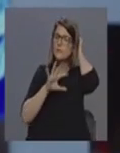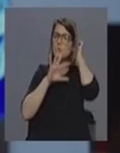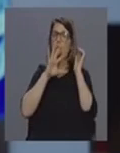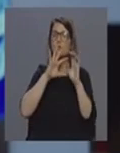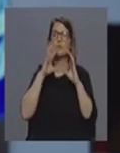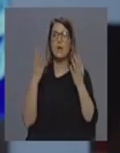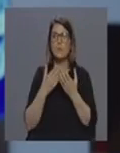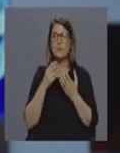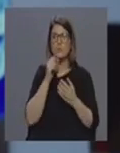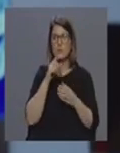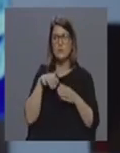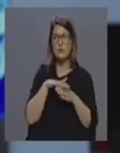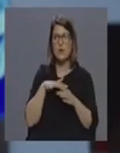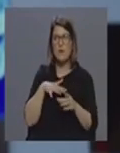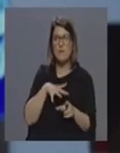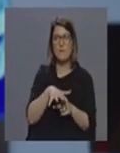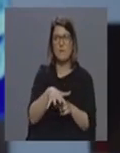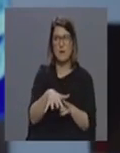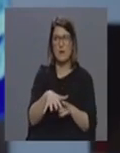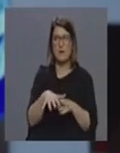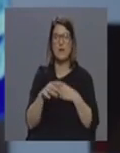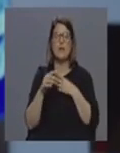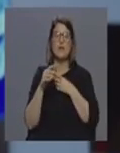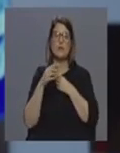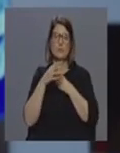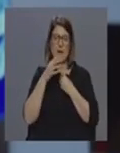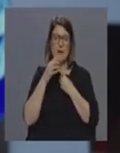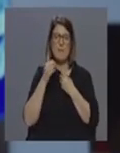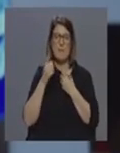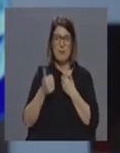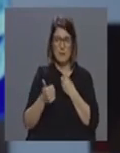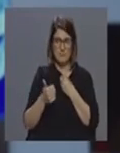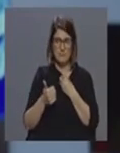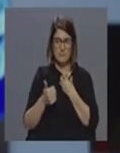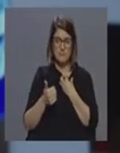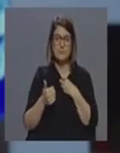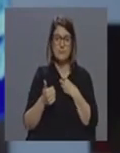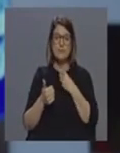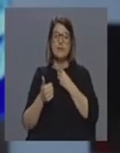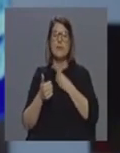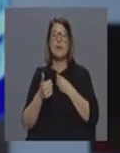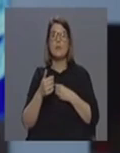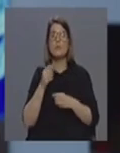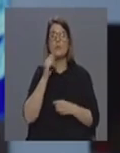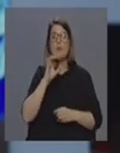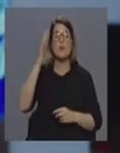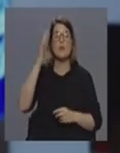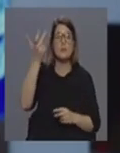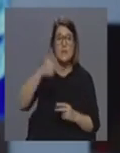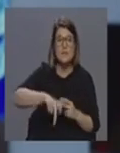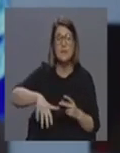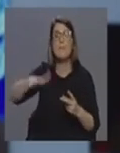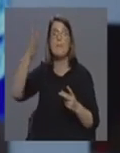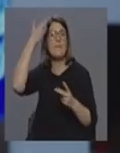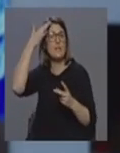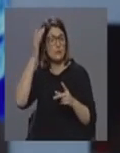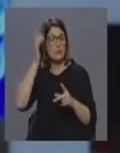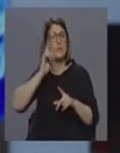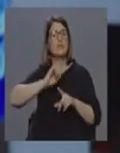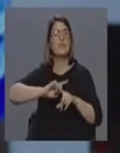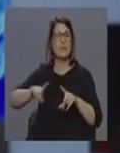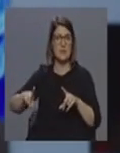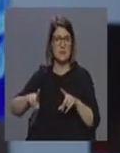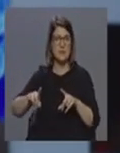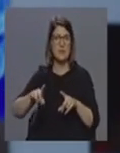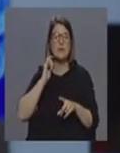também um possível cenário de impacto e ela fez bem a distinção entre cenários e previsões são cenários de impacto e por isso eu gostava de dizer isto ou